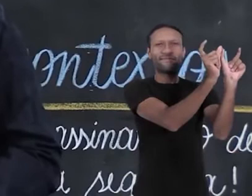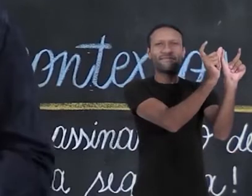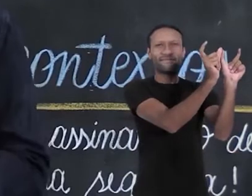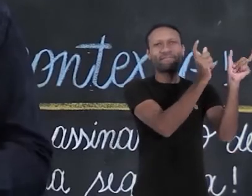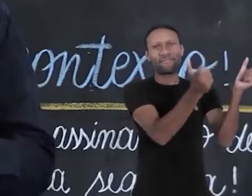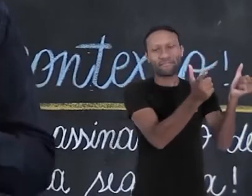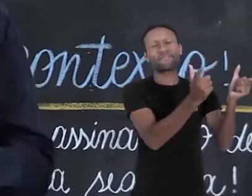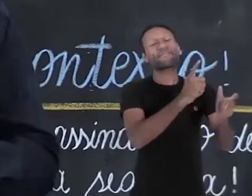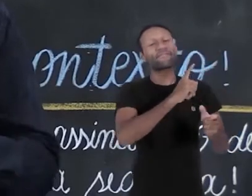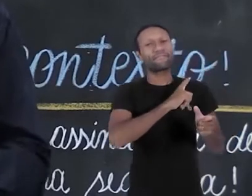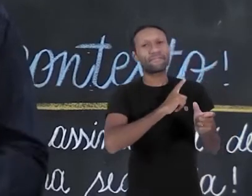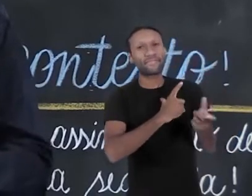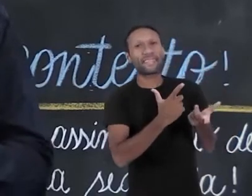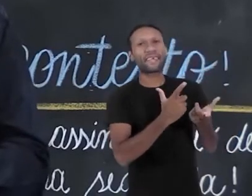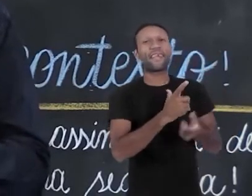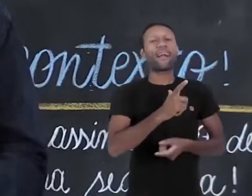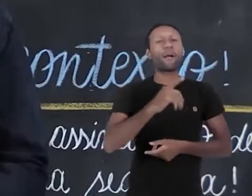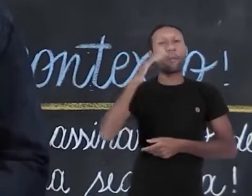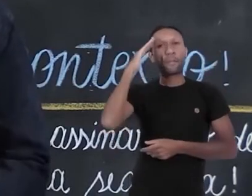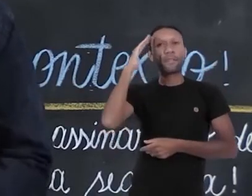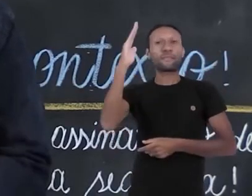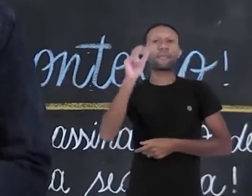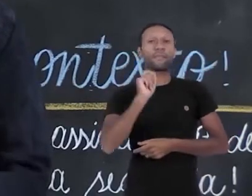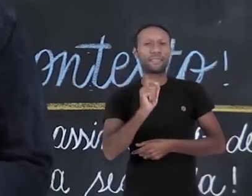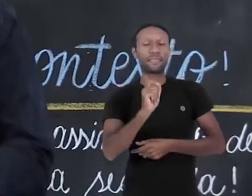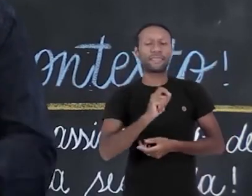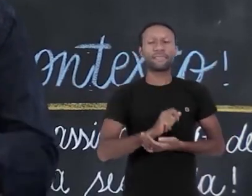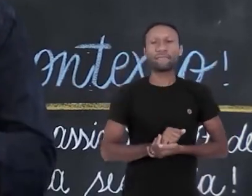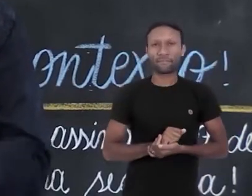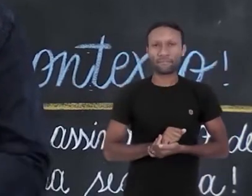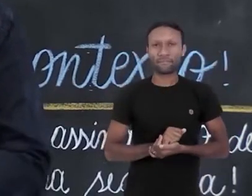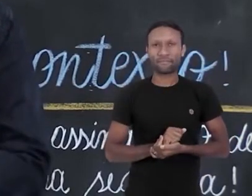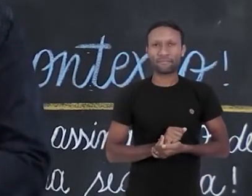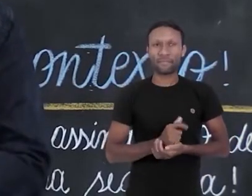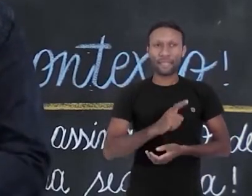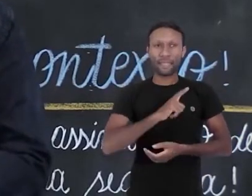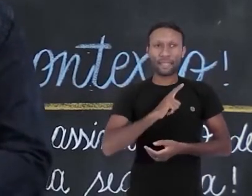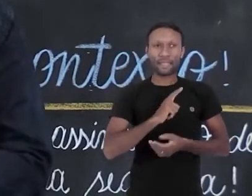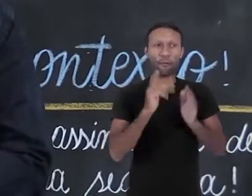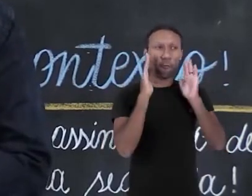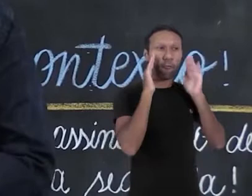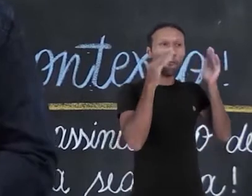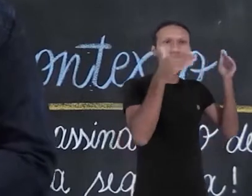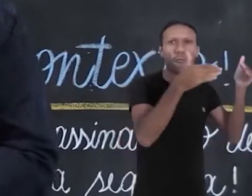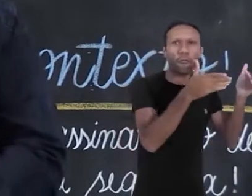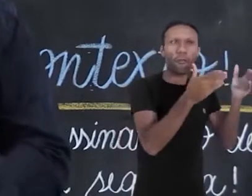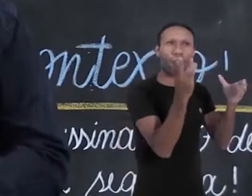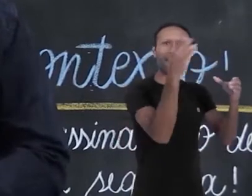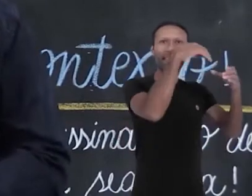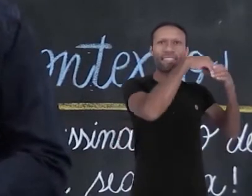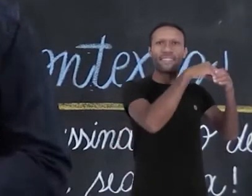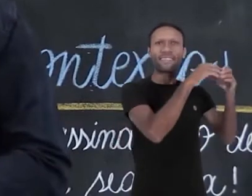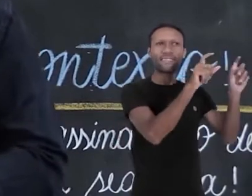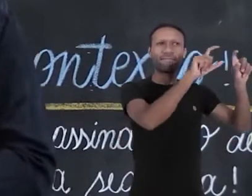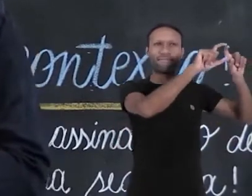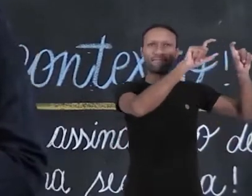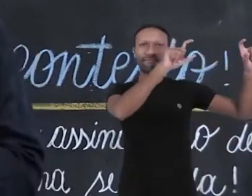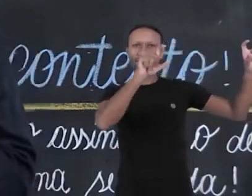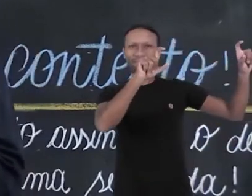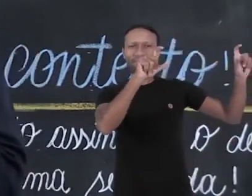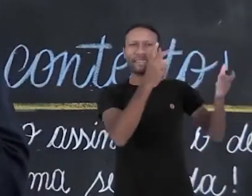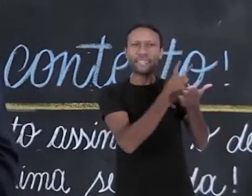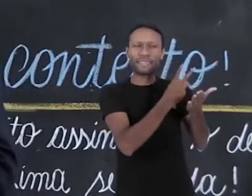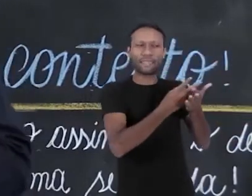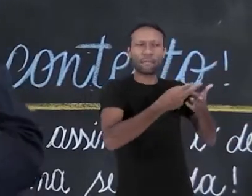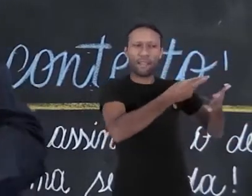está discutindo algumas funções sintáticas, ou seja, a função da palavra dentro daquele contexto. E essas funções são sempre